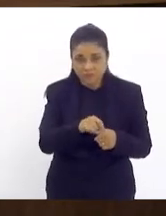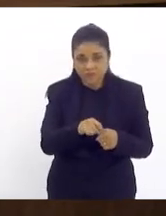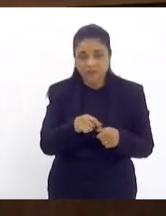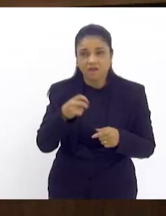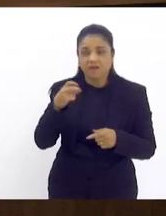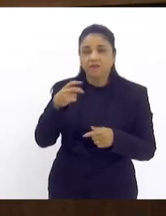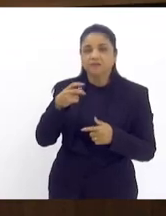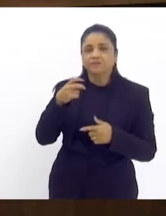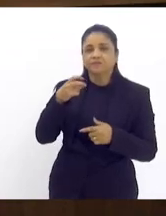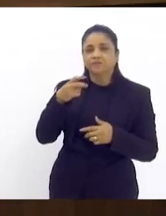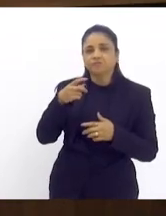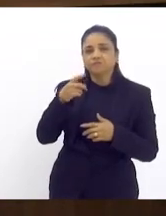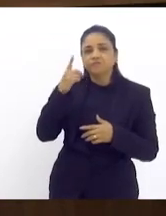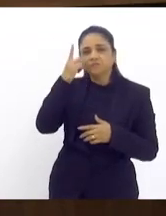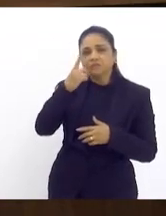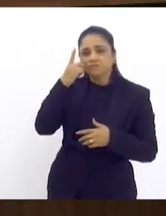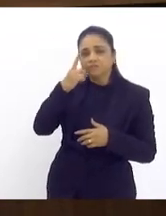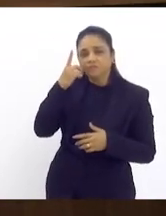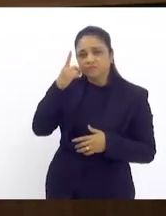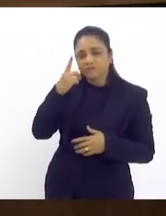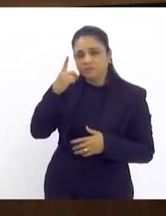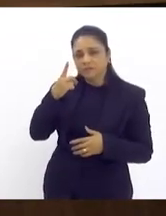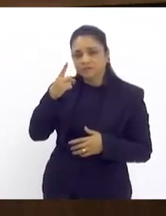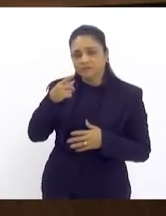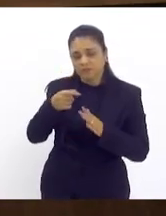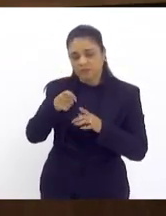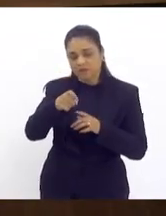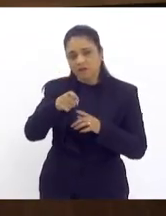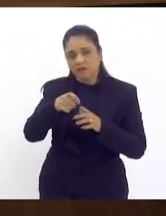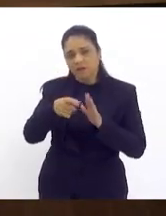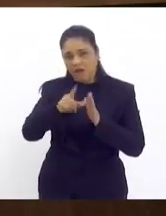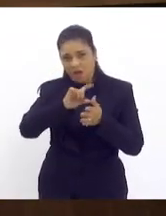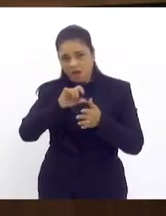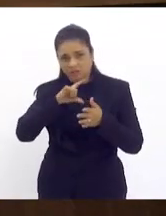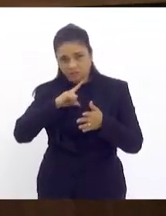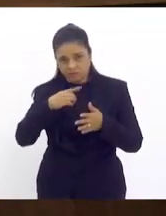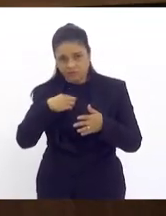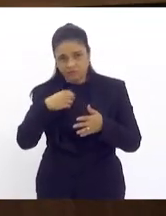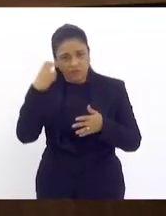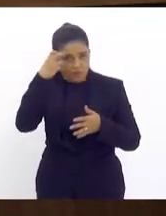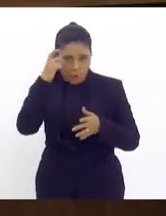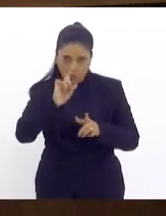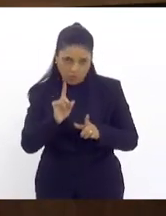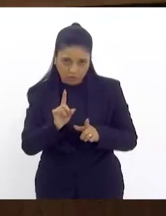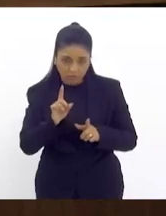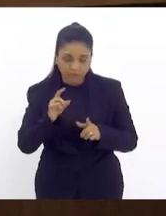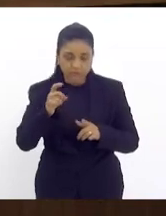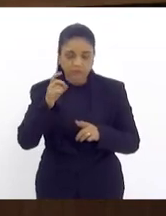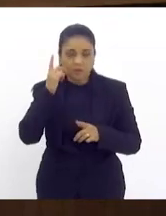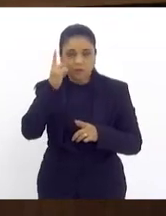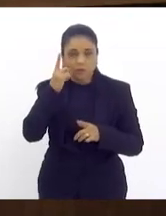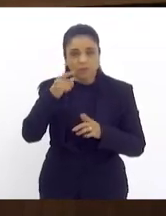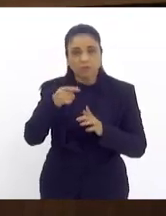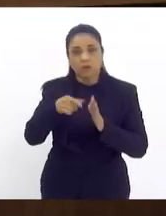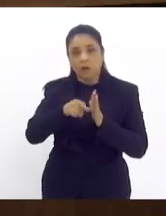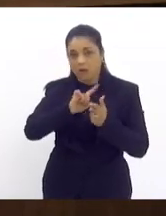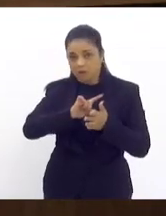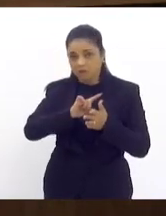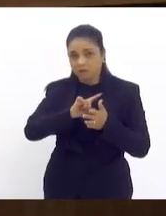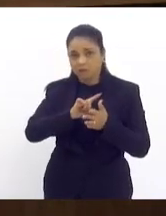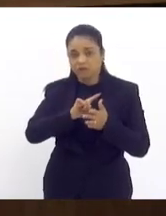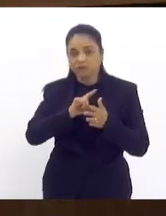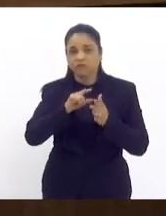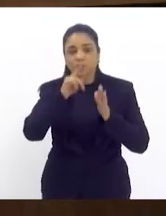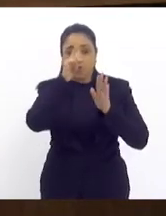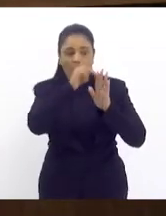PC do B que me antecede ela mais uma vez pega um projeto que está falando sobre alhos